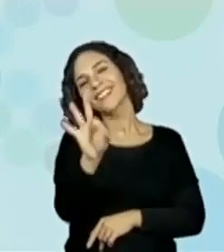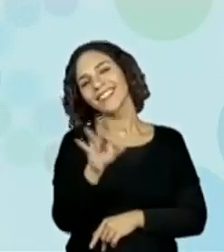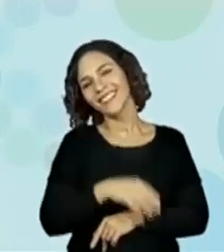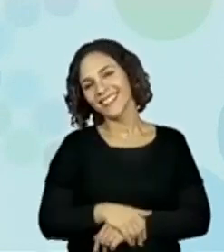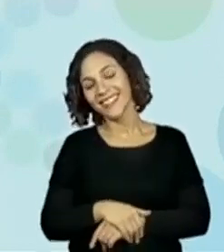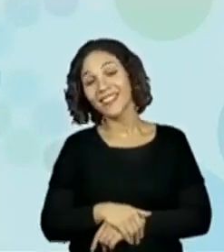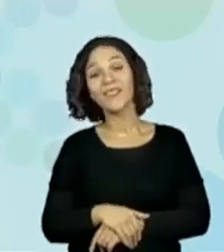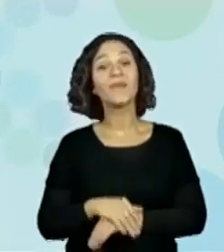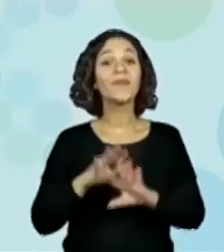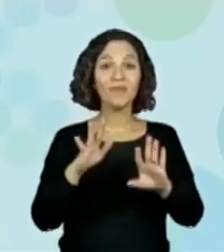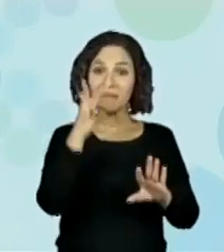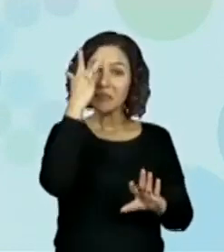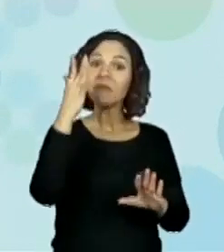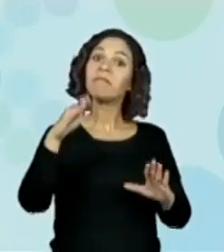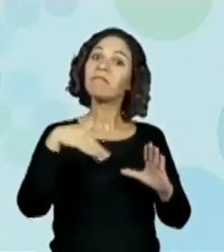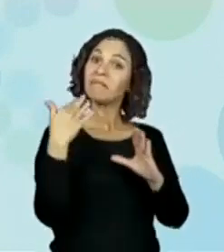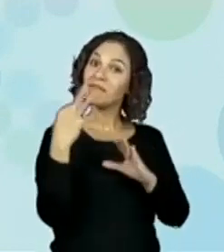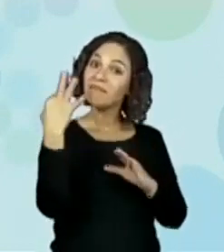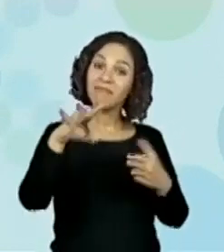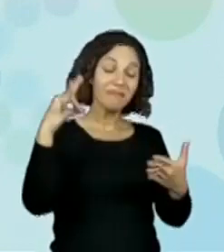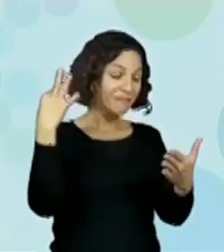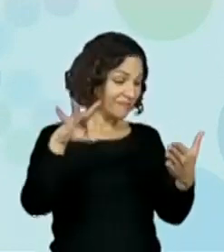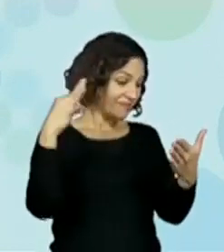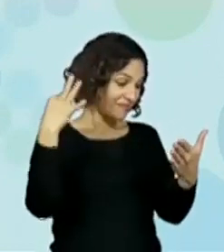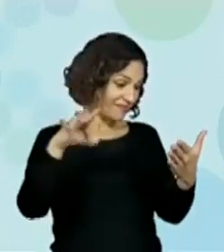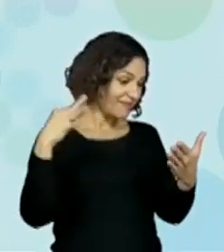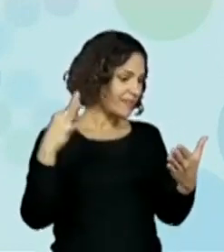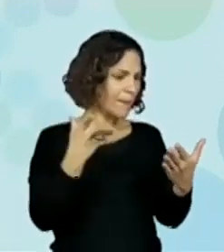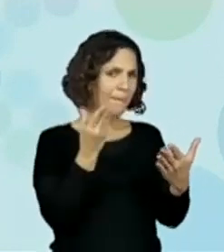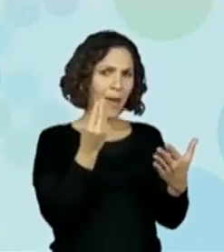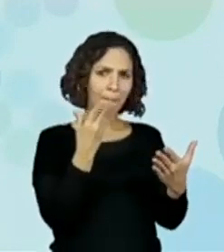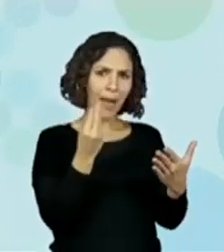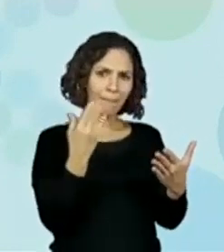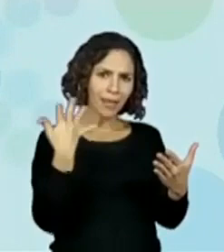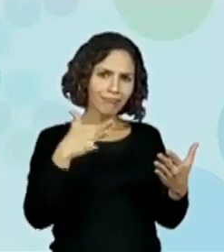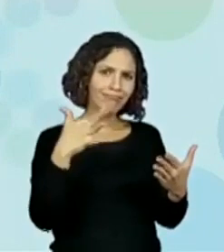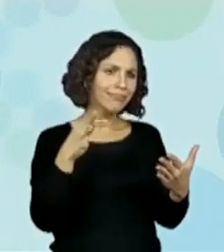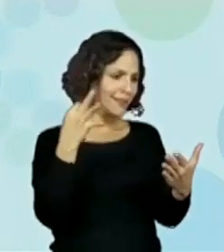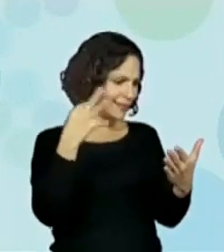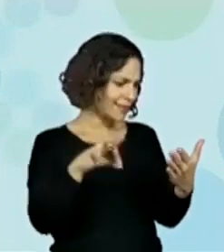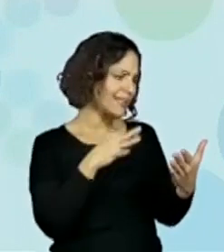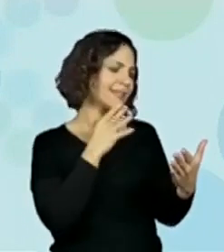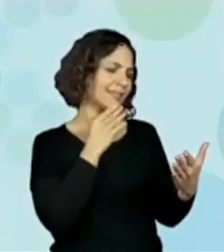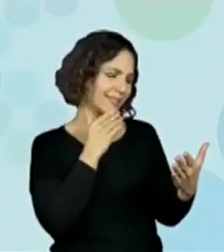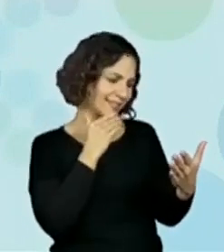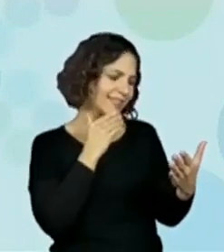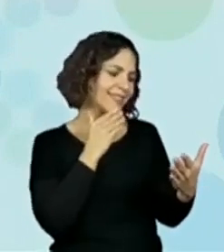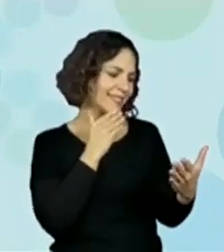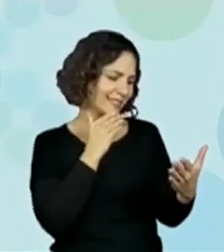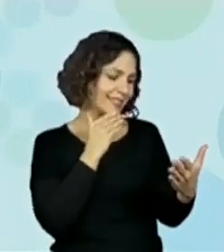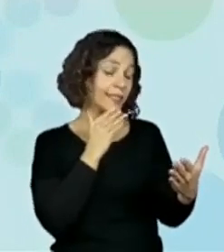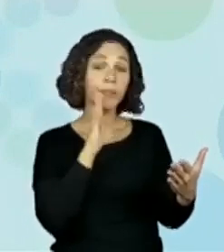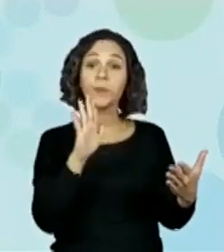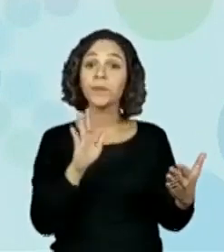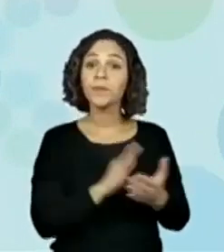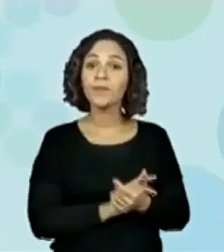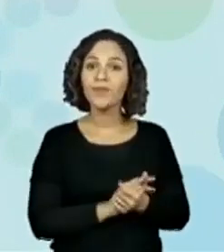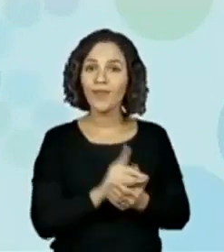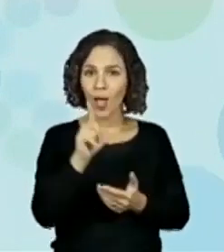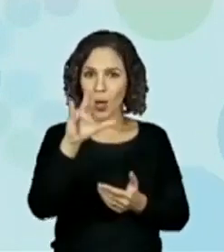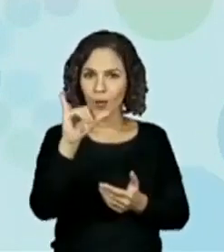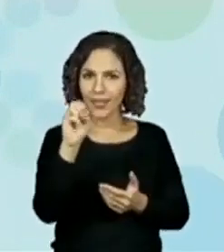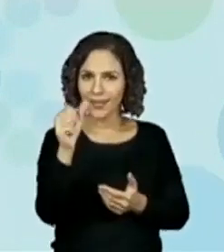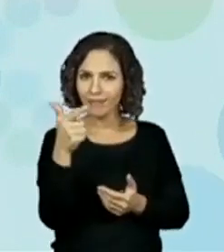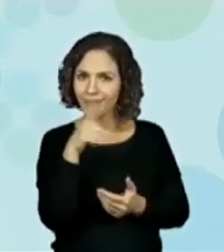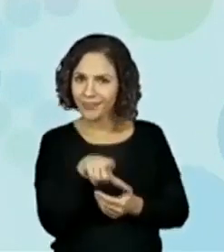Olha a galerinha acertando de montão aqui, ó. Um monte de gente fez certo, olha aí que beleza. E aí, Luísa, você acertou